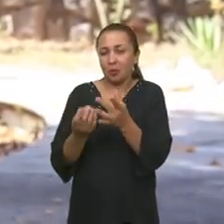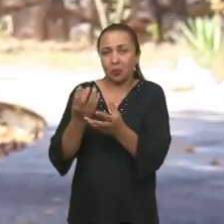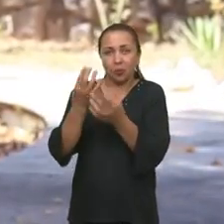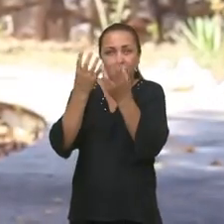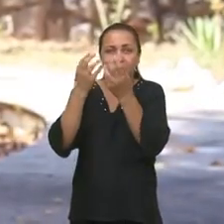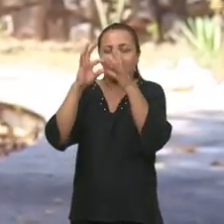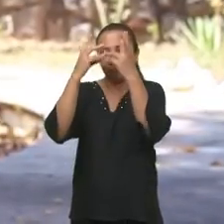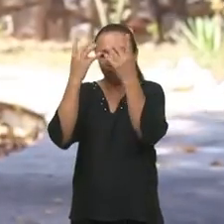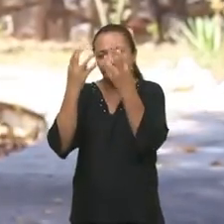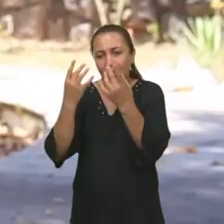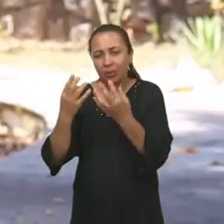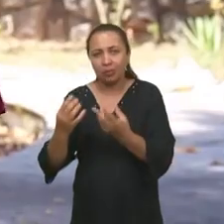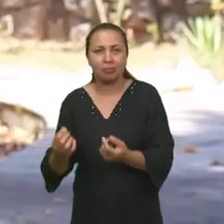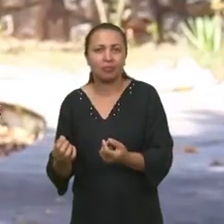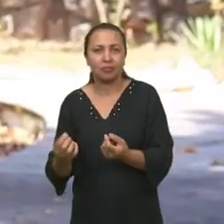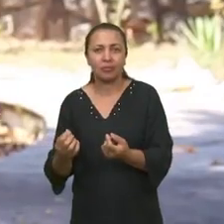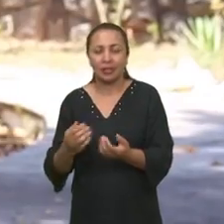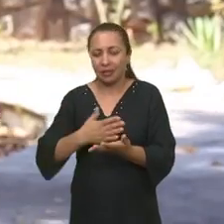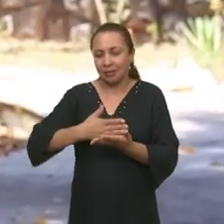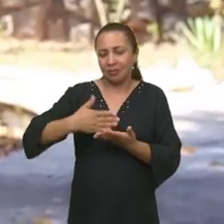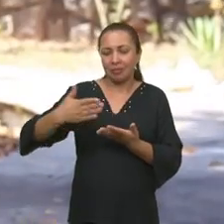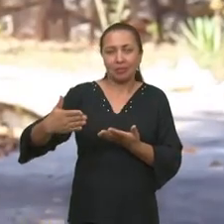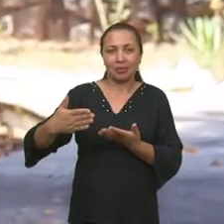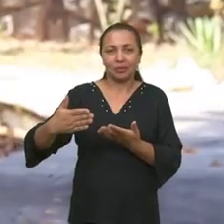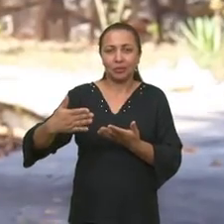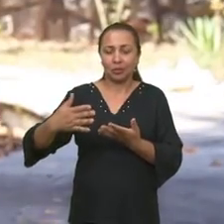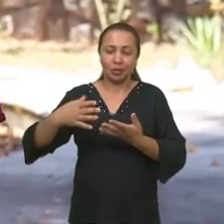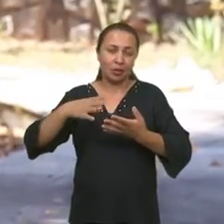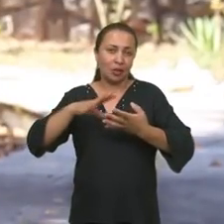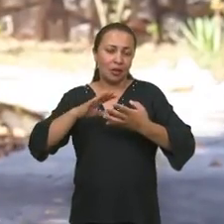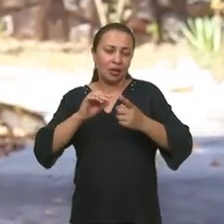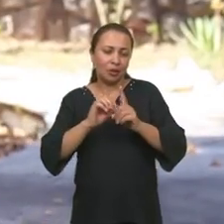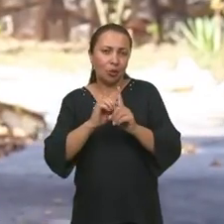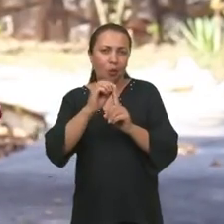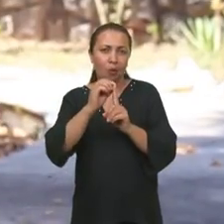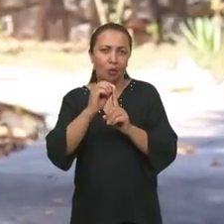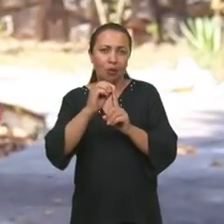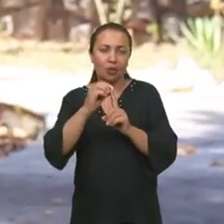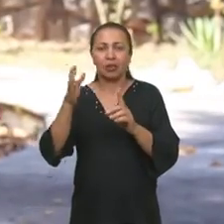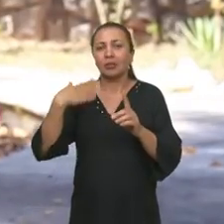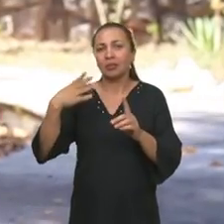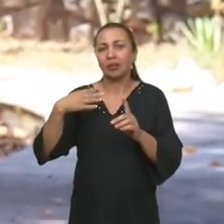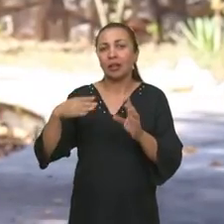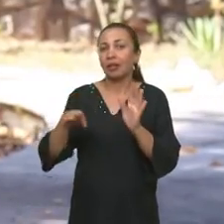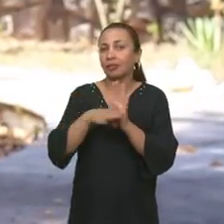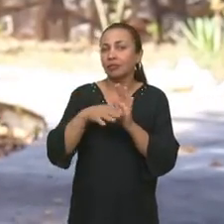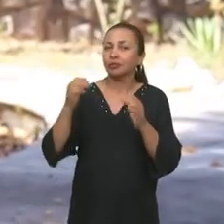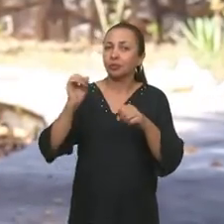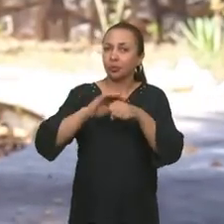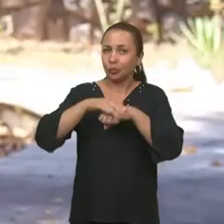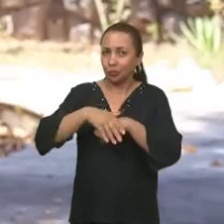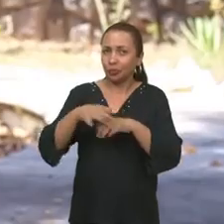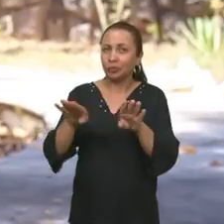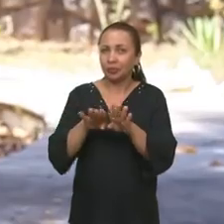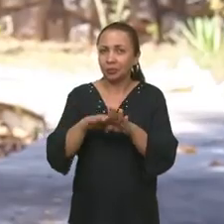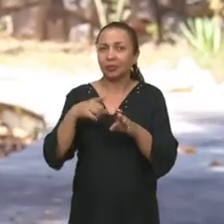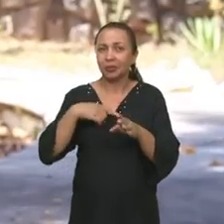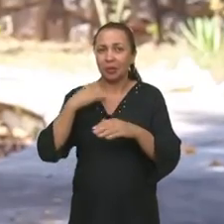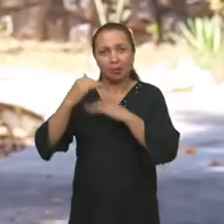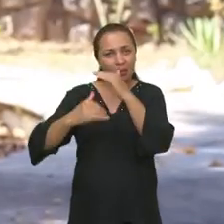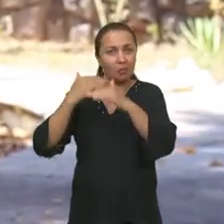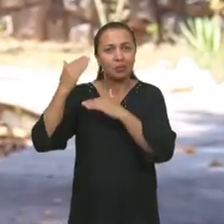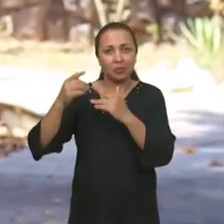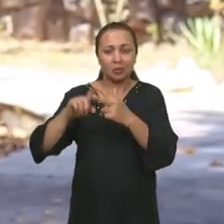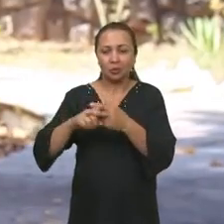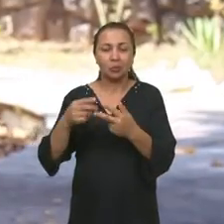evaporação e condensação. Então, é a partir desse gradiente de temperatura. O interessante é que mesmo à noite, existe